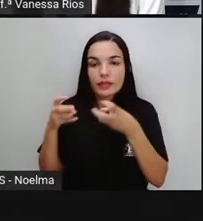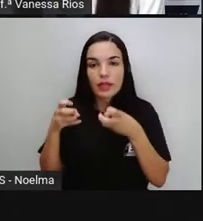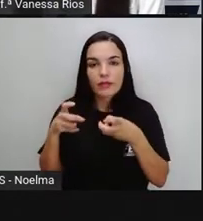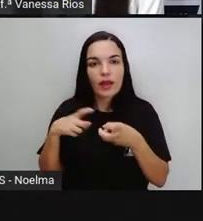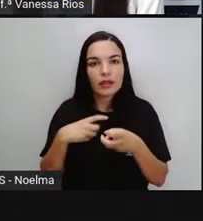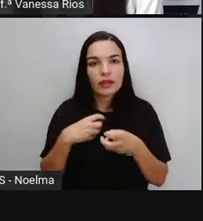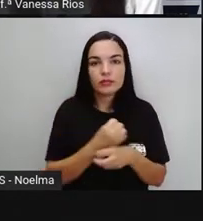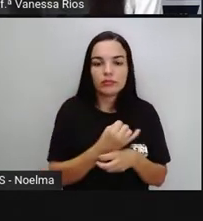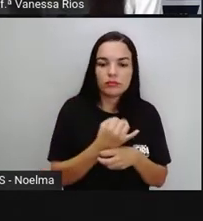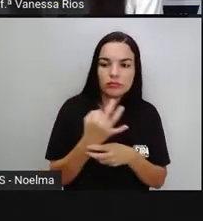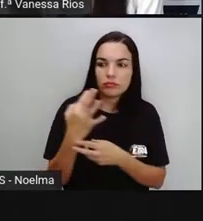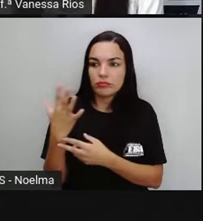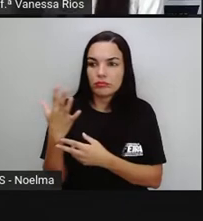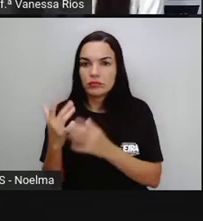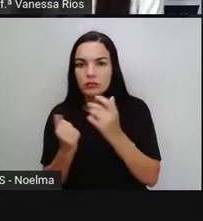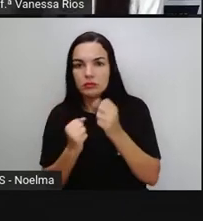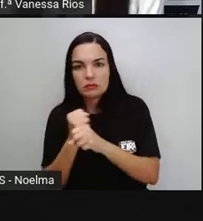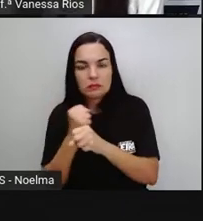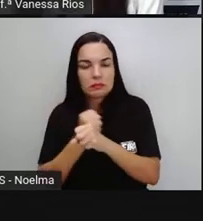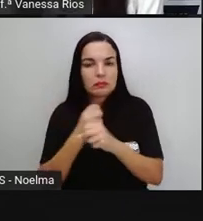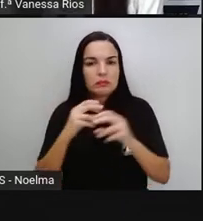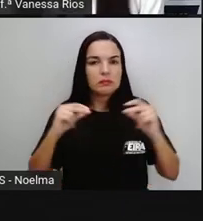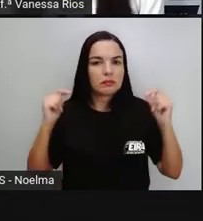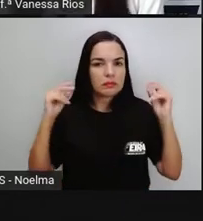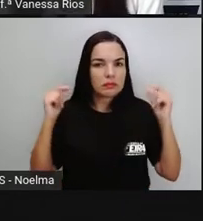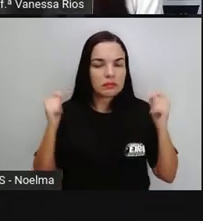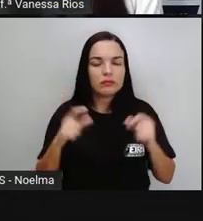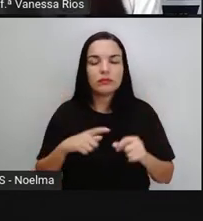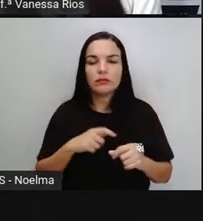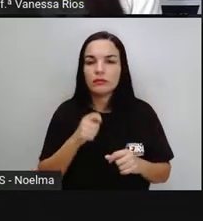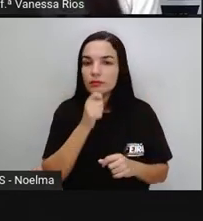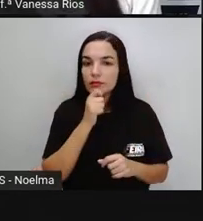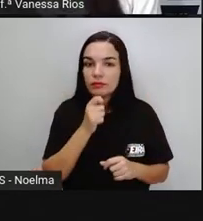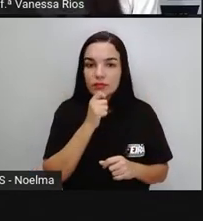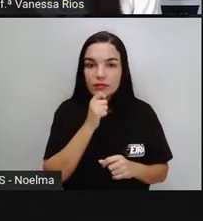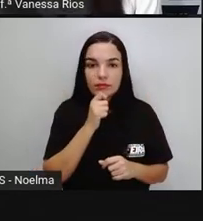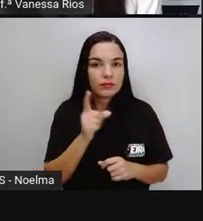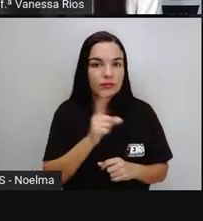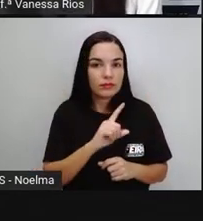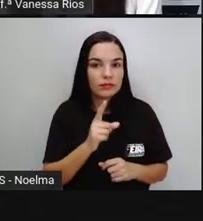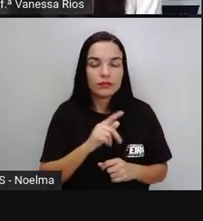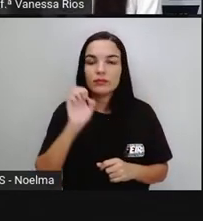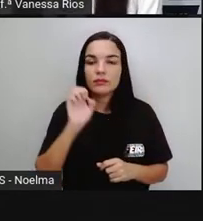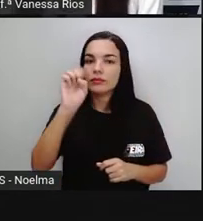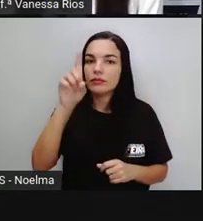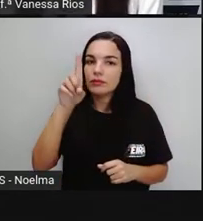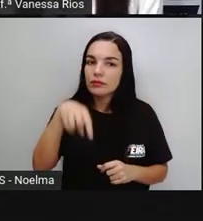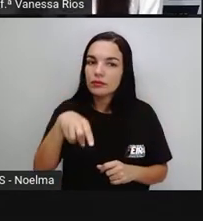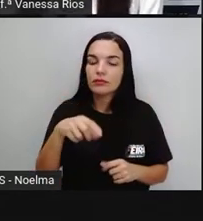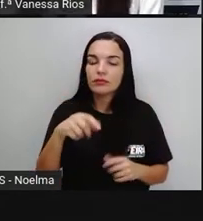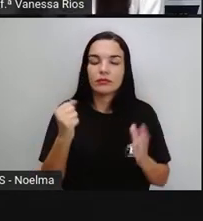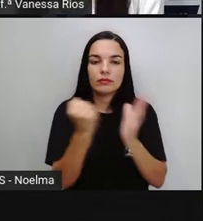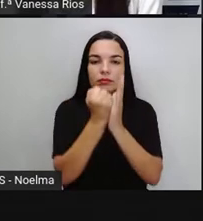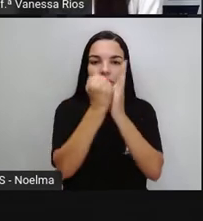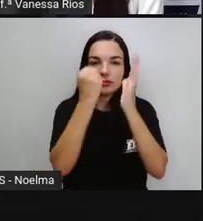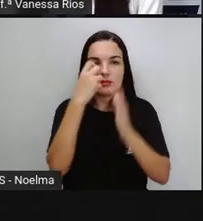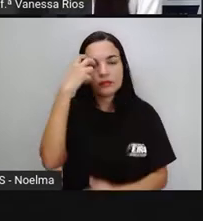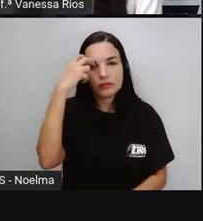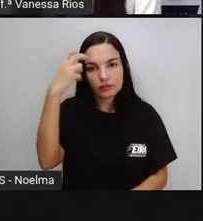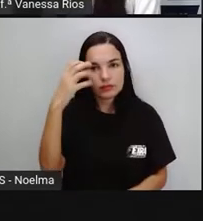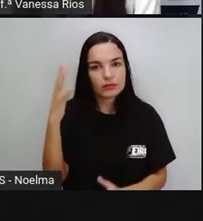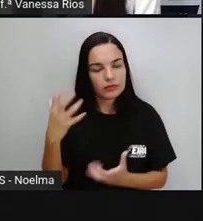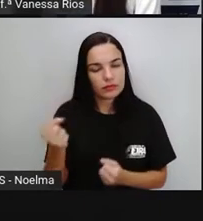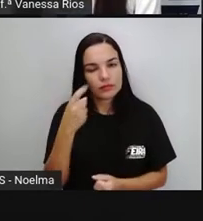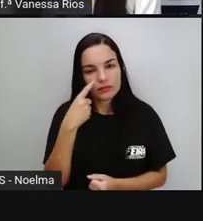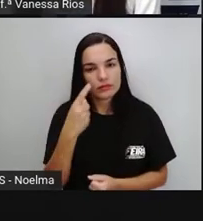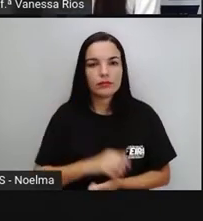entre essas construções, muitas delas ainda não são consideradas patrimônios culturais. Mas vamos